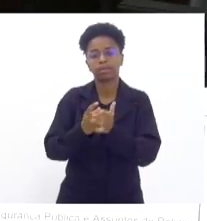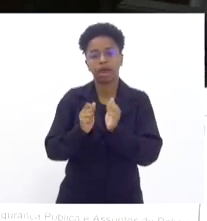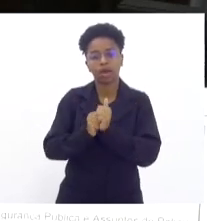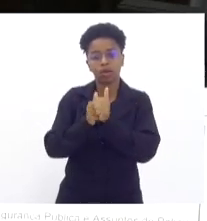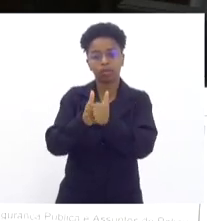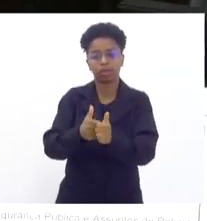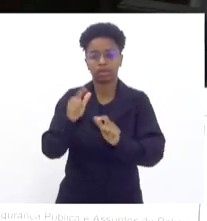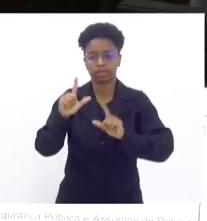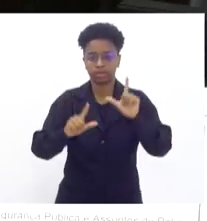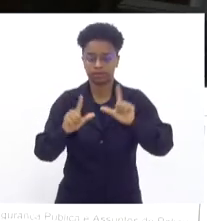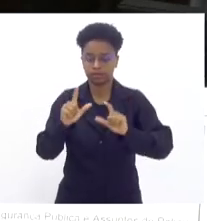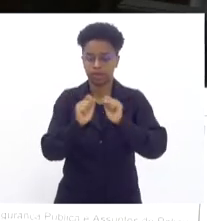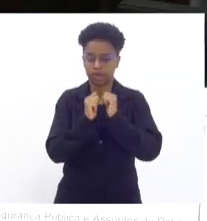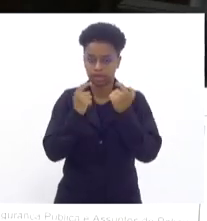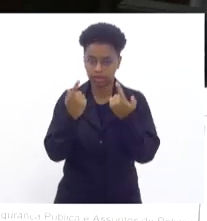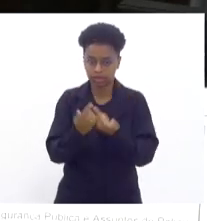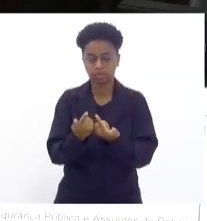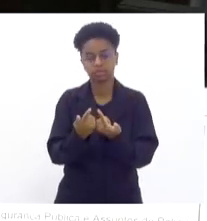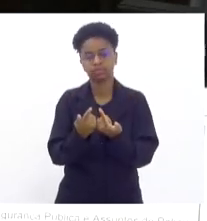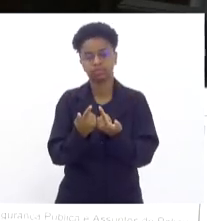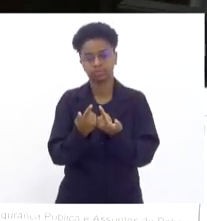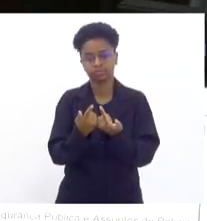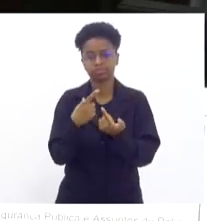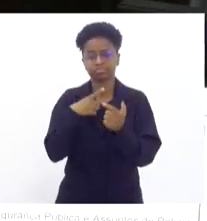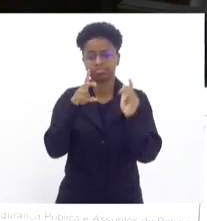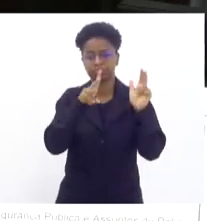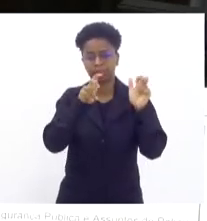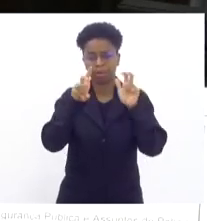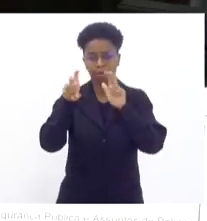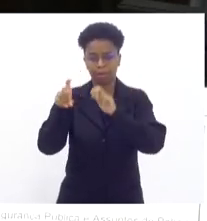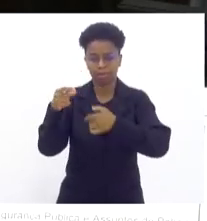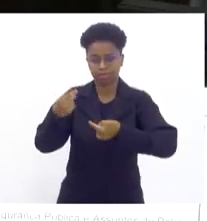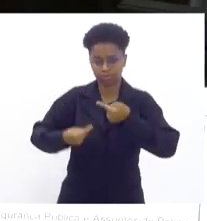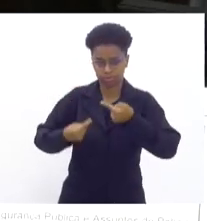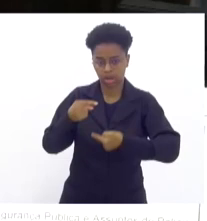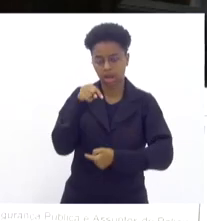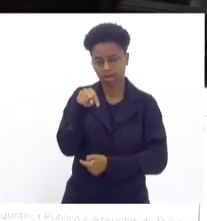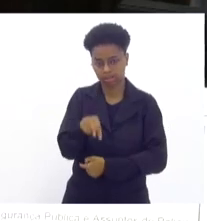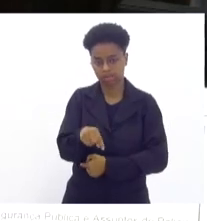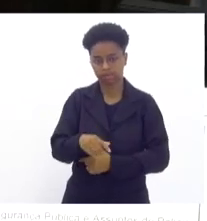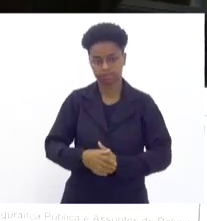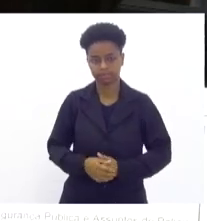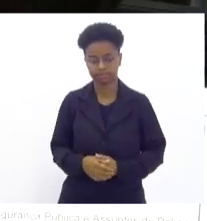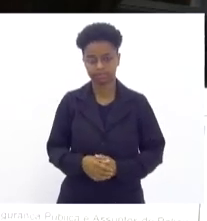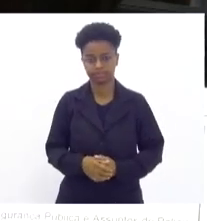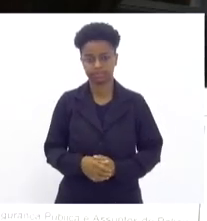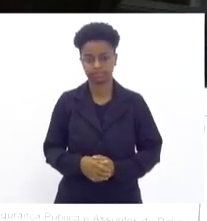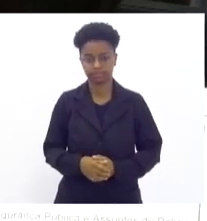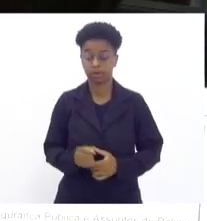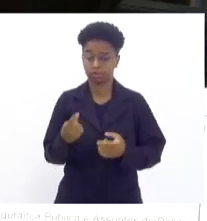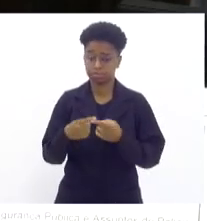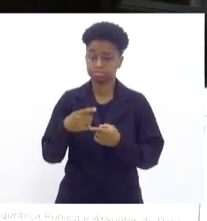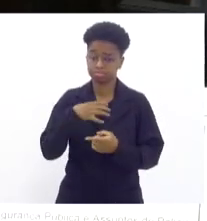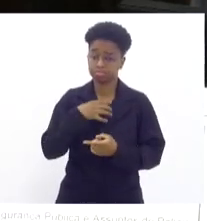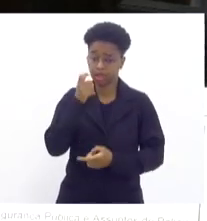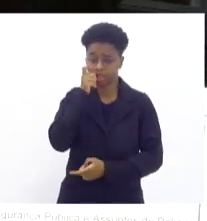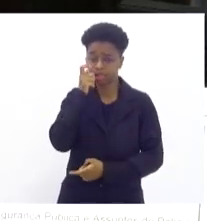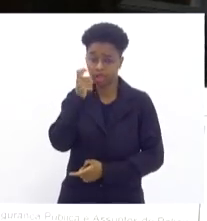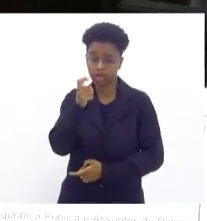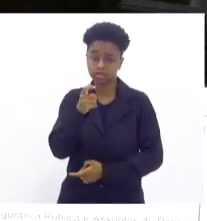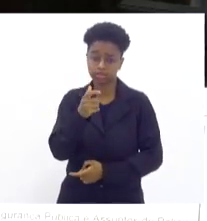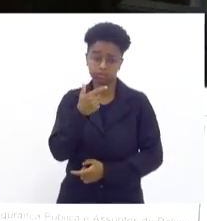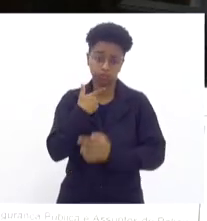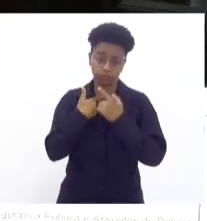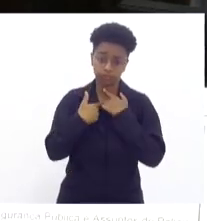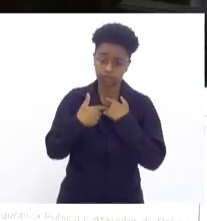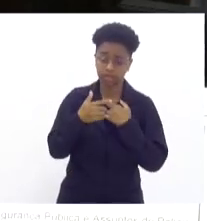Alerj. Os temas que vêm sido debatidos aqui, deputado Rodrigo Amorim, o que me interessa muito e